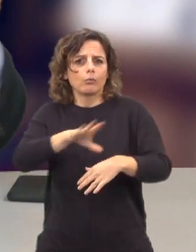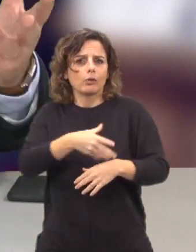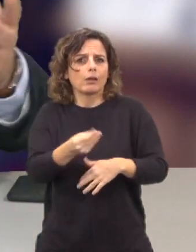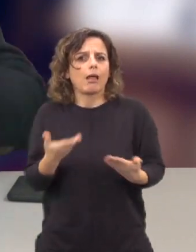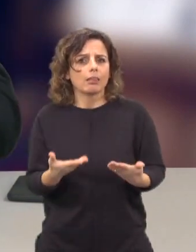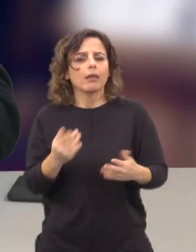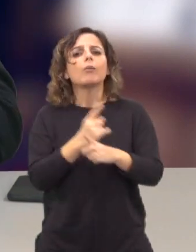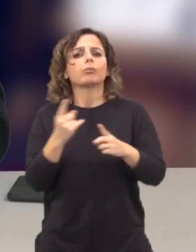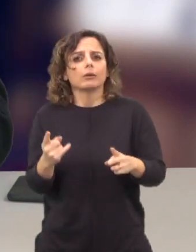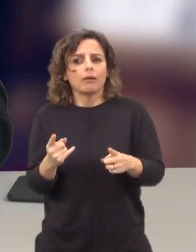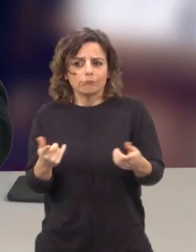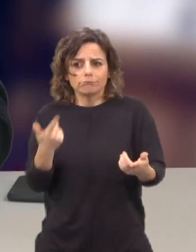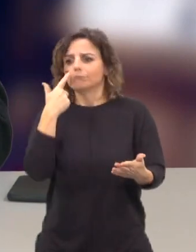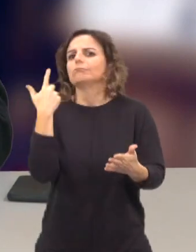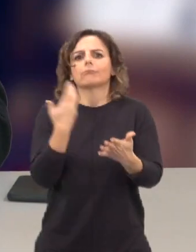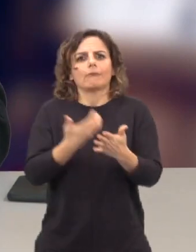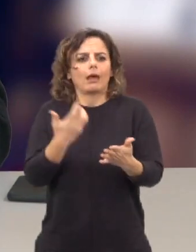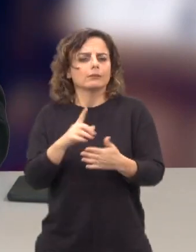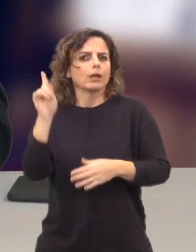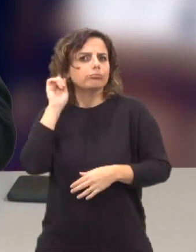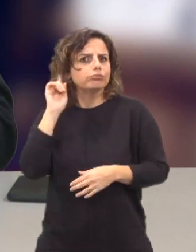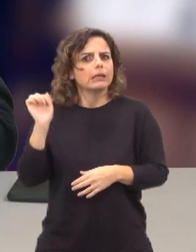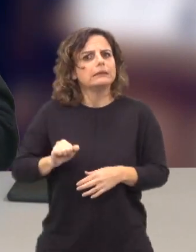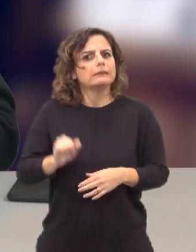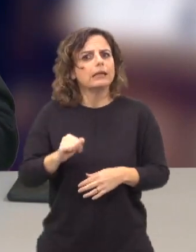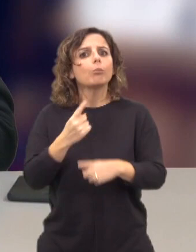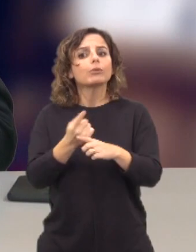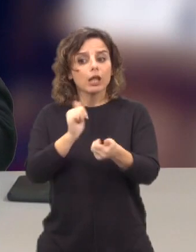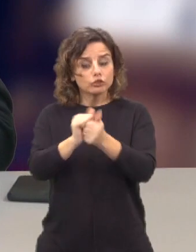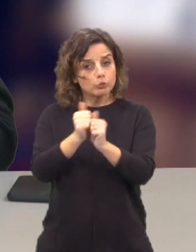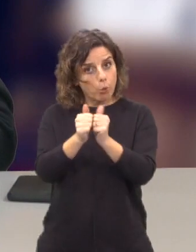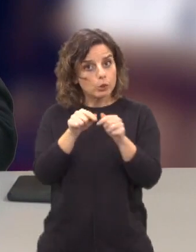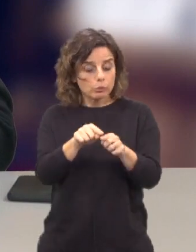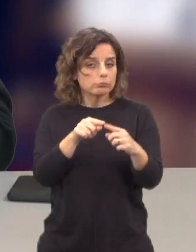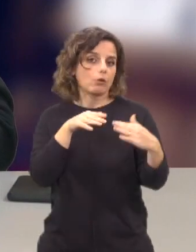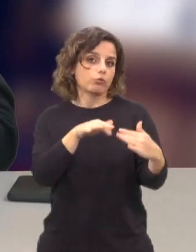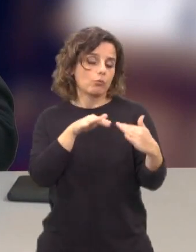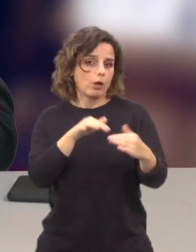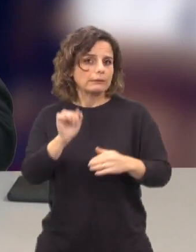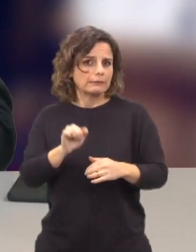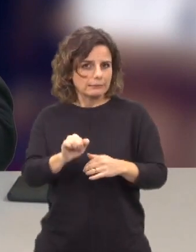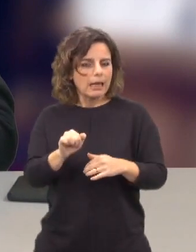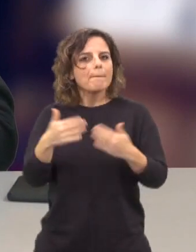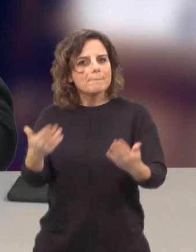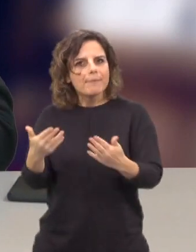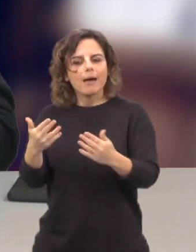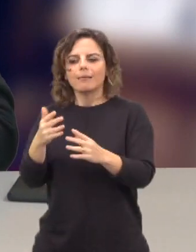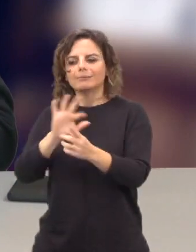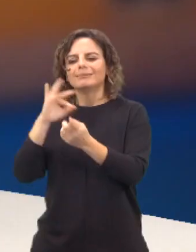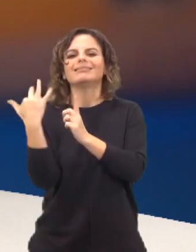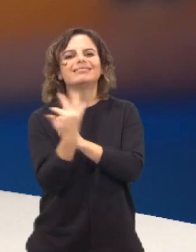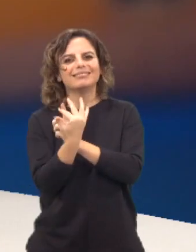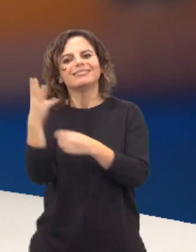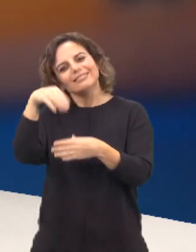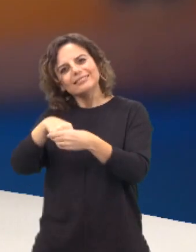Futebol porque ele ganhou a evidência e a importância não apenas pelo desporto em si, pelo futebol, mas pelo que anda à volta